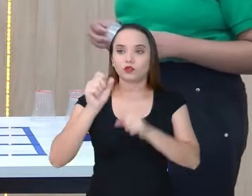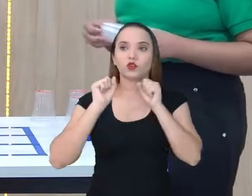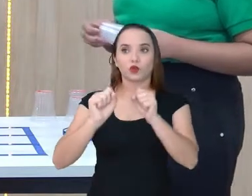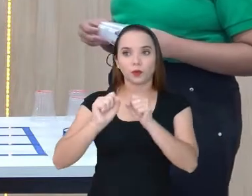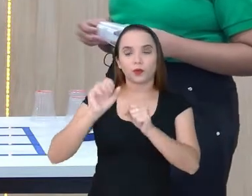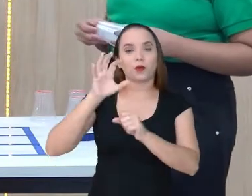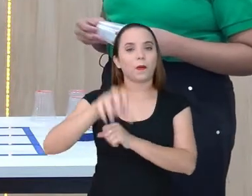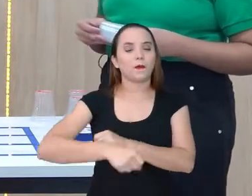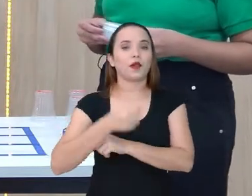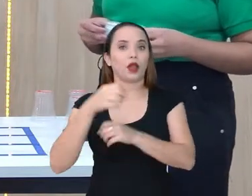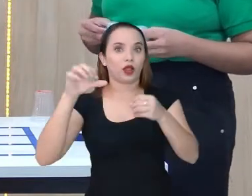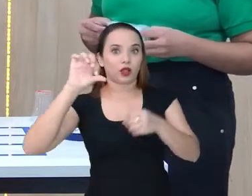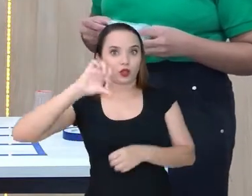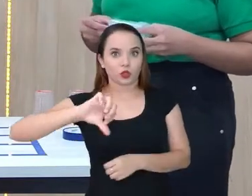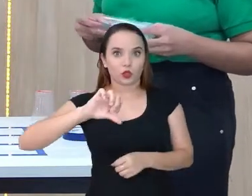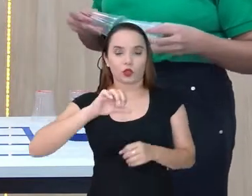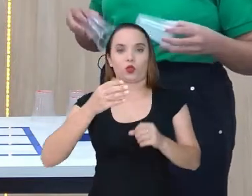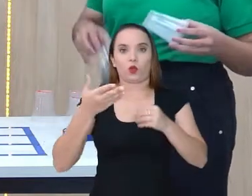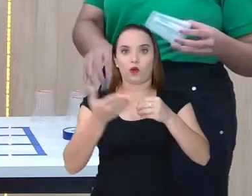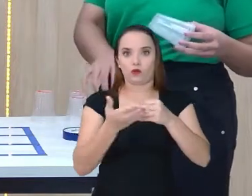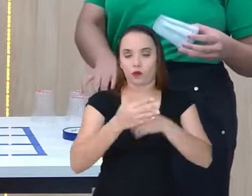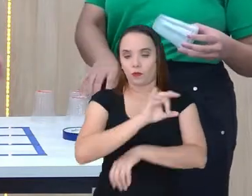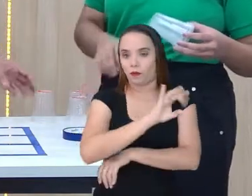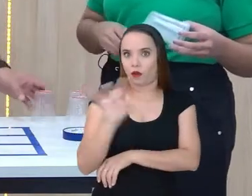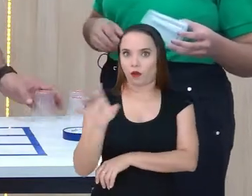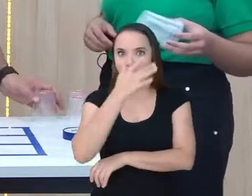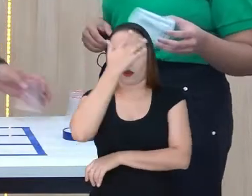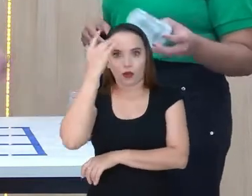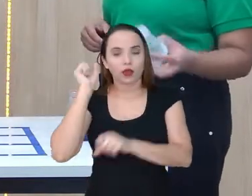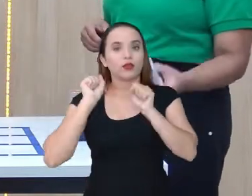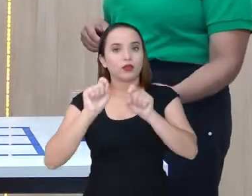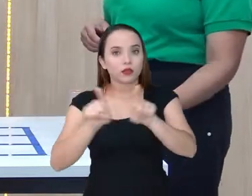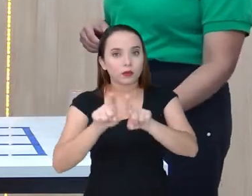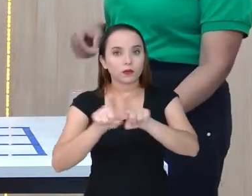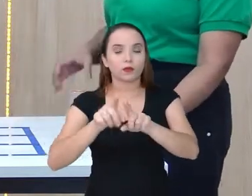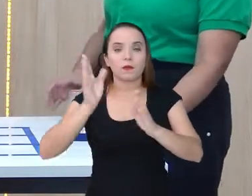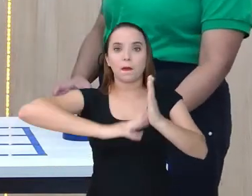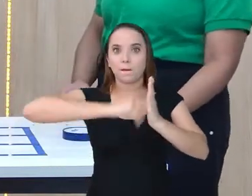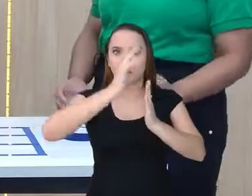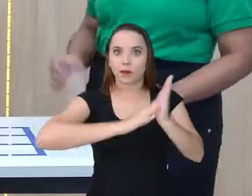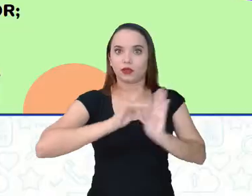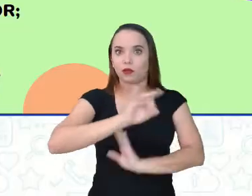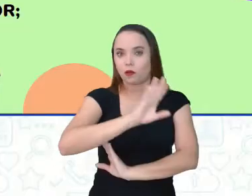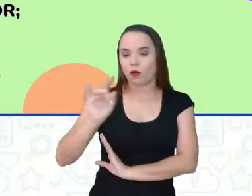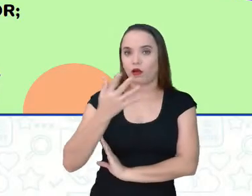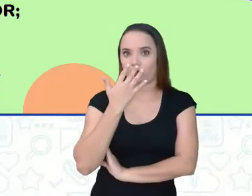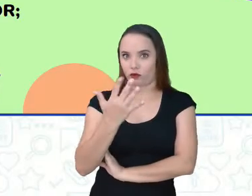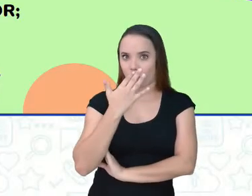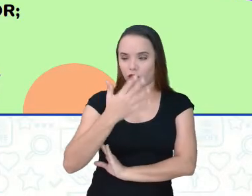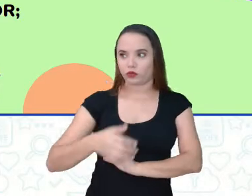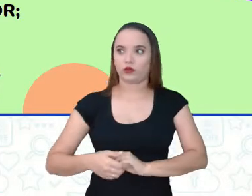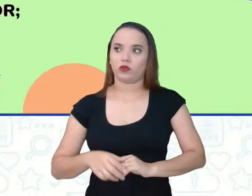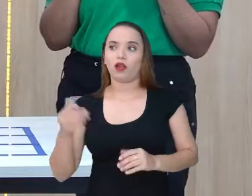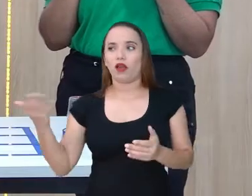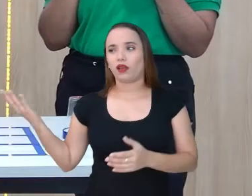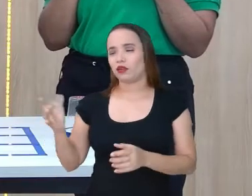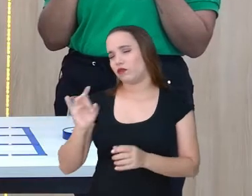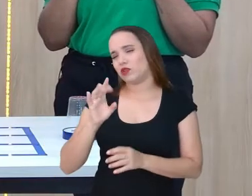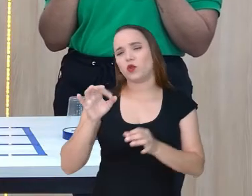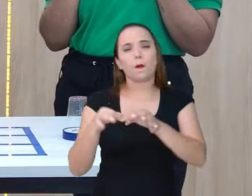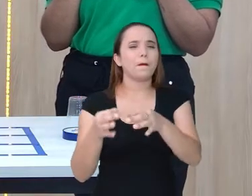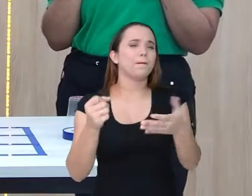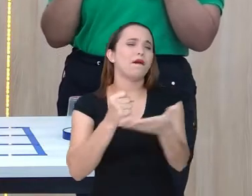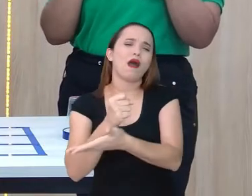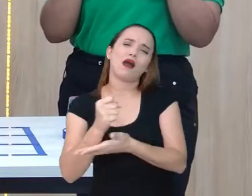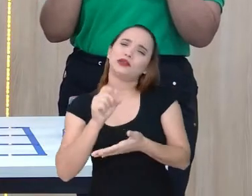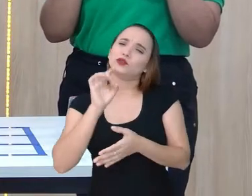nove copos pra cada pessoa e vocês podem pintar de cores diferentes. Aqui a gente fez uma coisa bem basiquinha. Só fez colocar aqui um